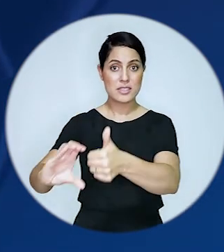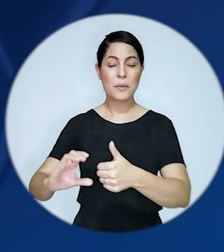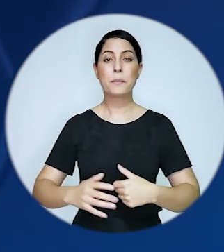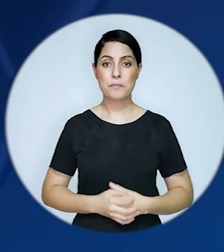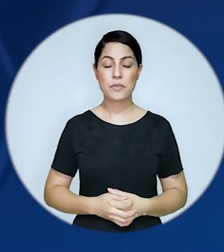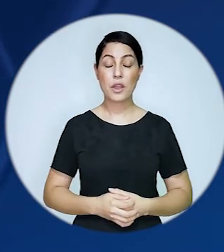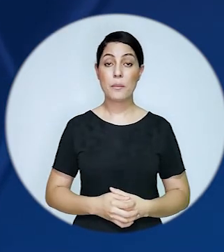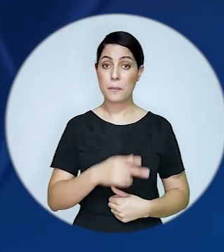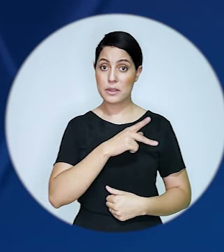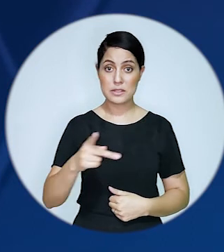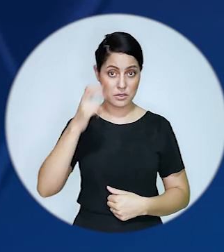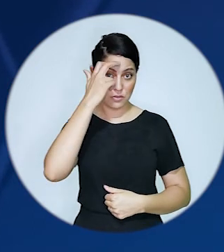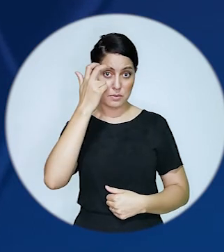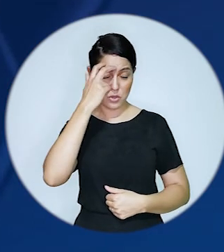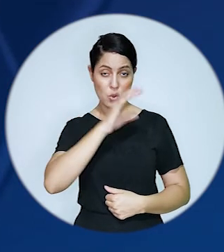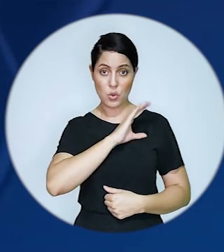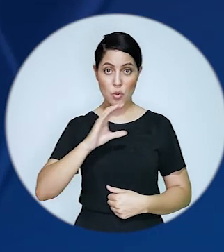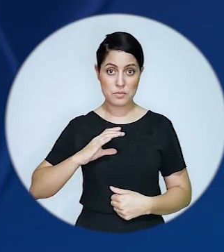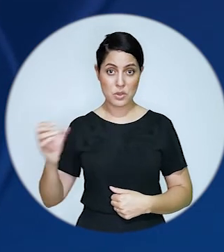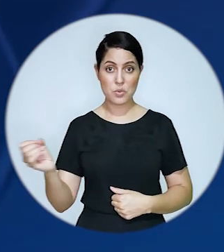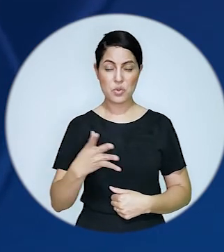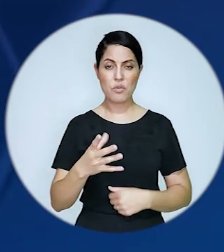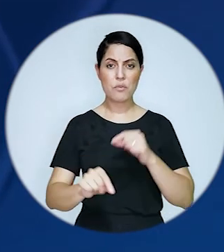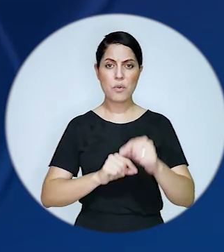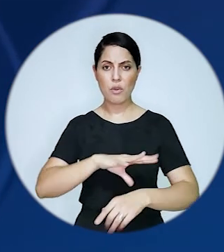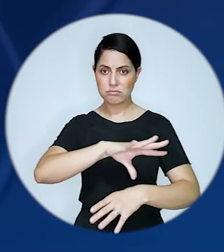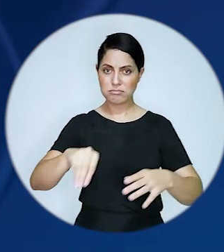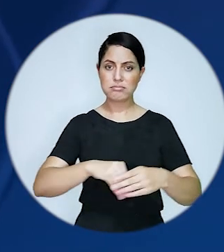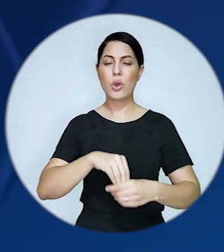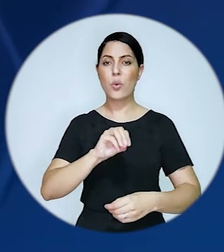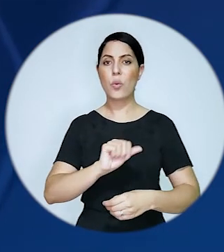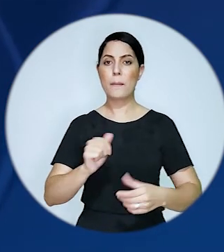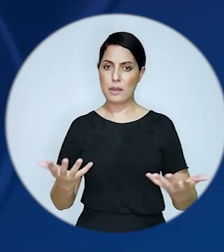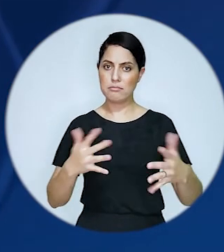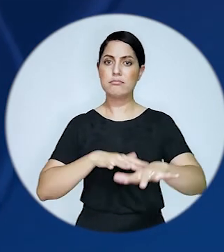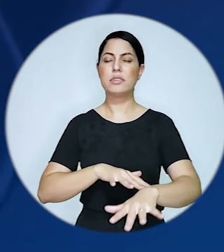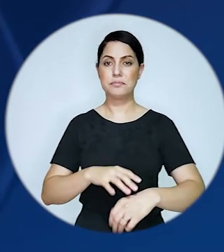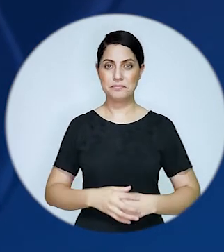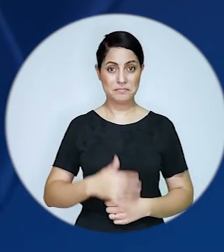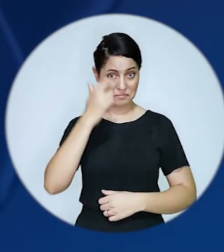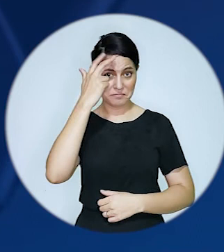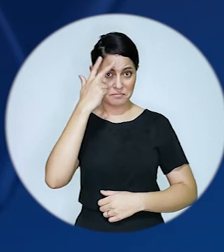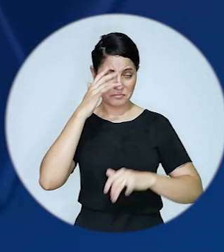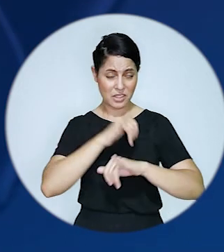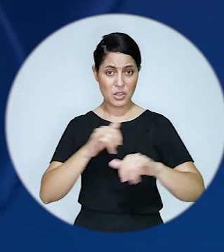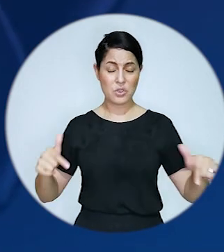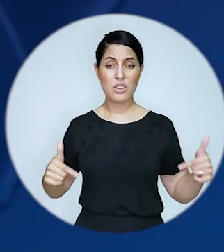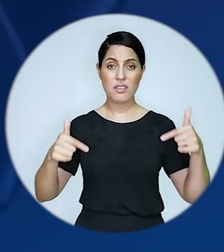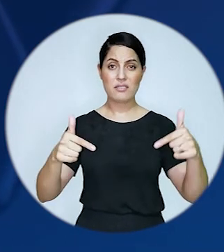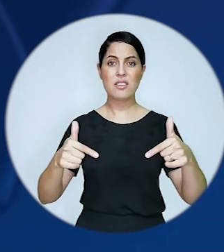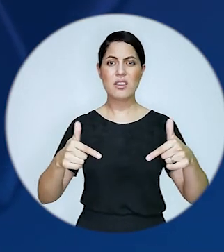da UAB Felipe Santa Cruz a criação da nova comissão reflete o espírito inclusivo da ordem segundo ele abre aspas